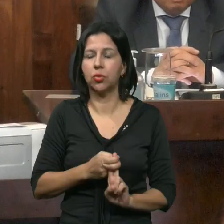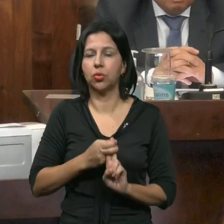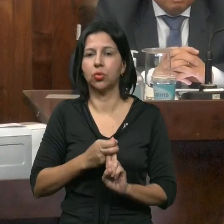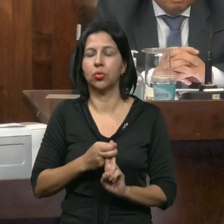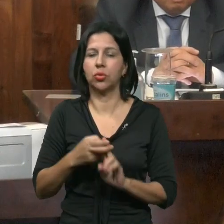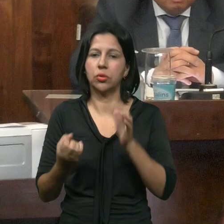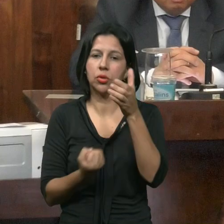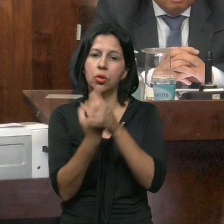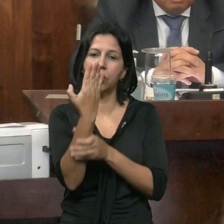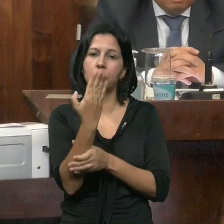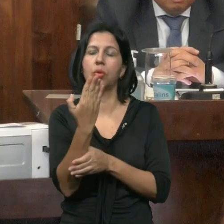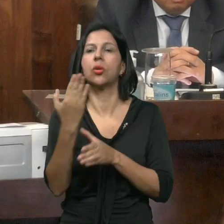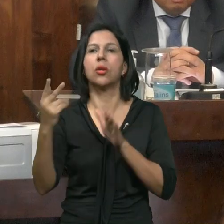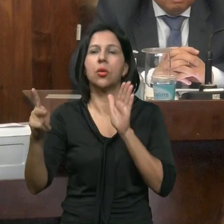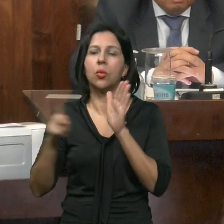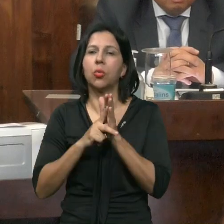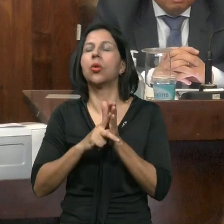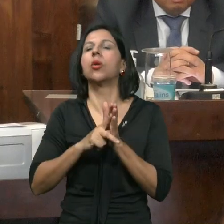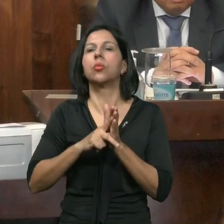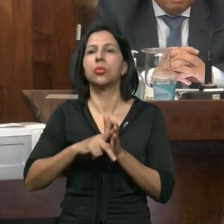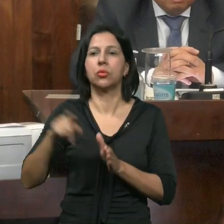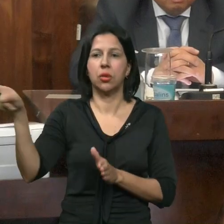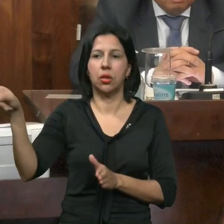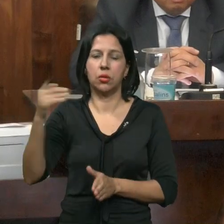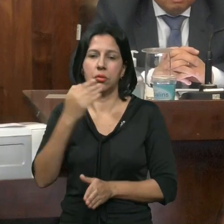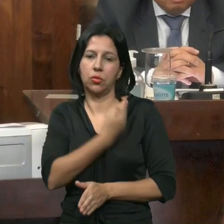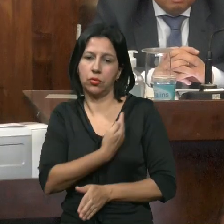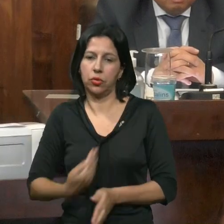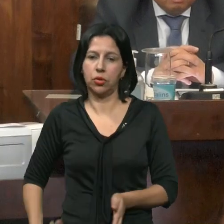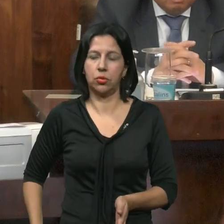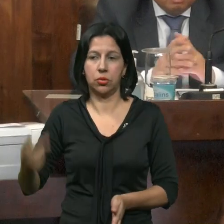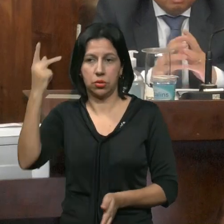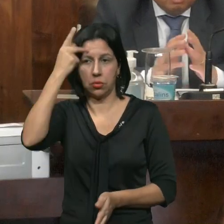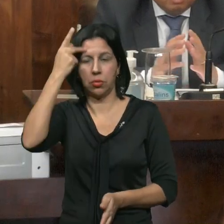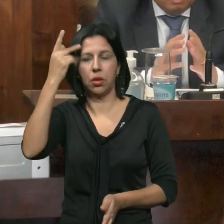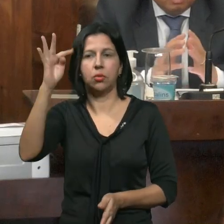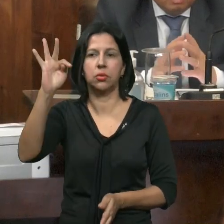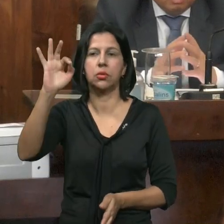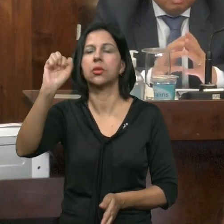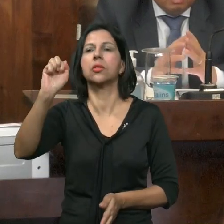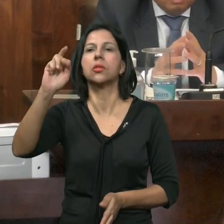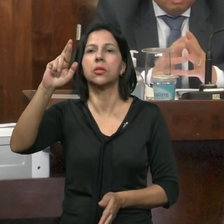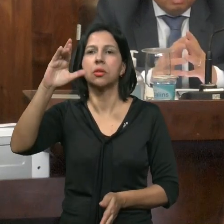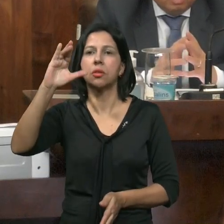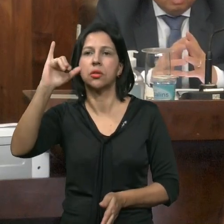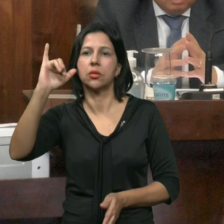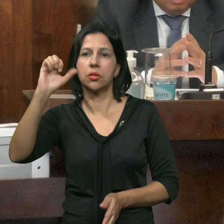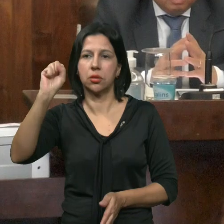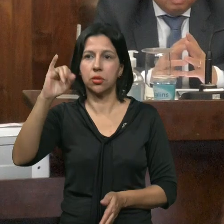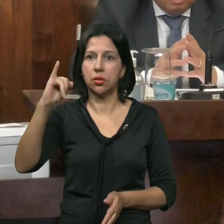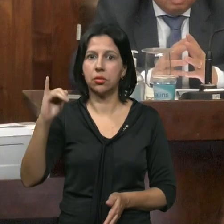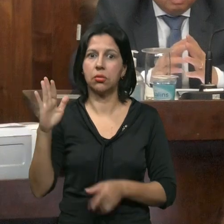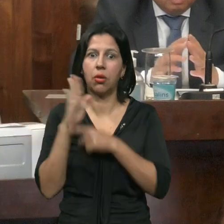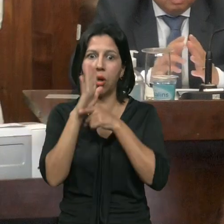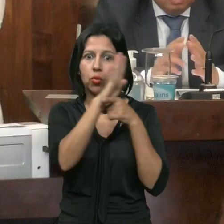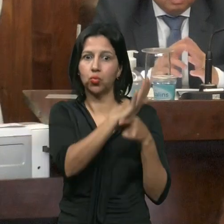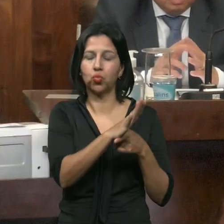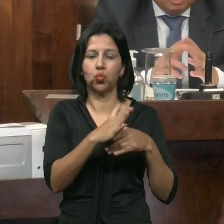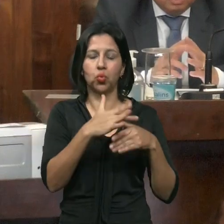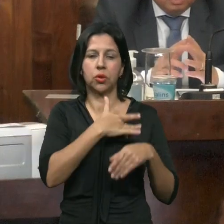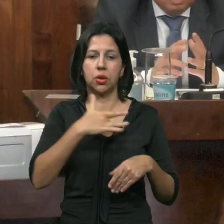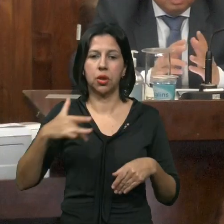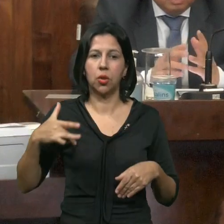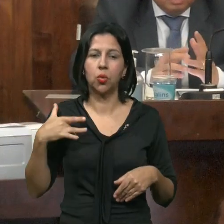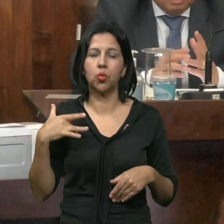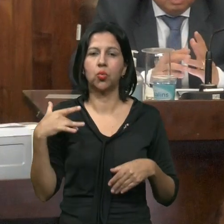Governador Tarcísio Que É Do Nosso Partido Do Republicanos Que A gente Cumprimenta Que Vem Dar Um Fôlego Para O Setor De Saúde Principalmente Para As